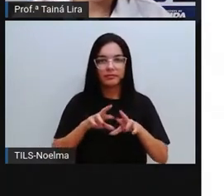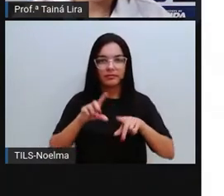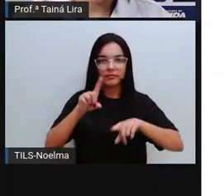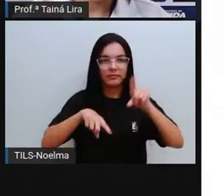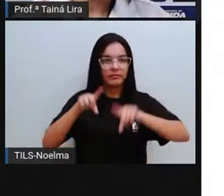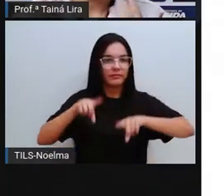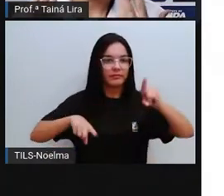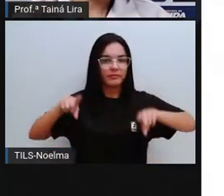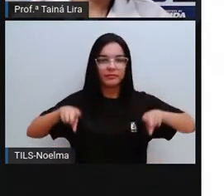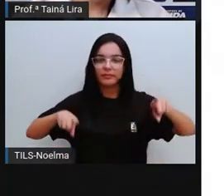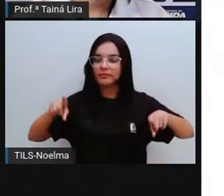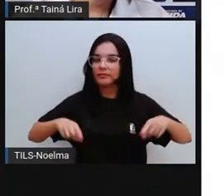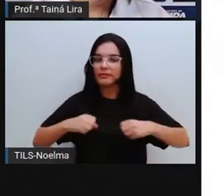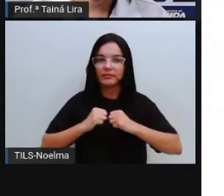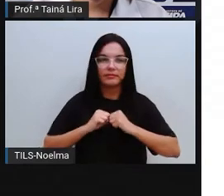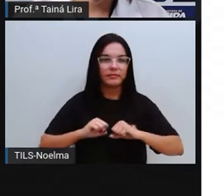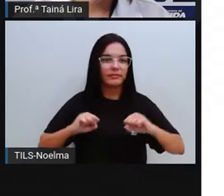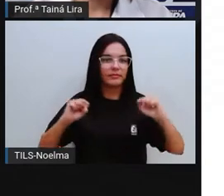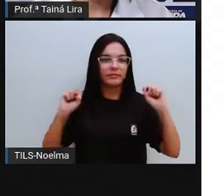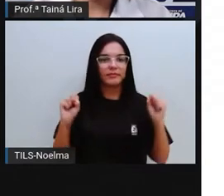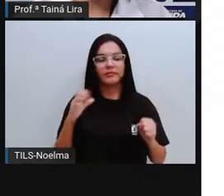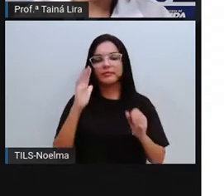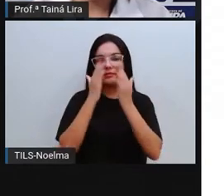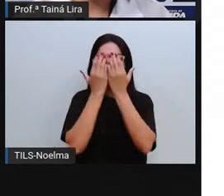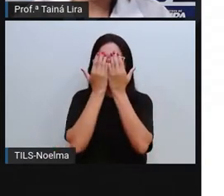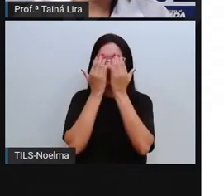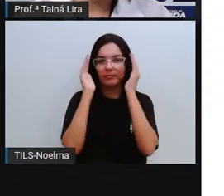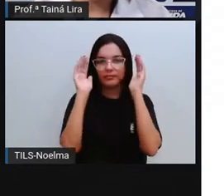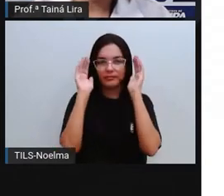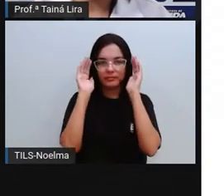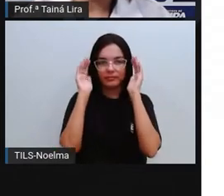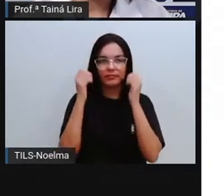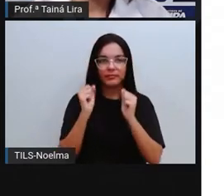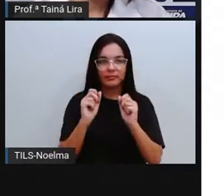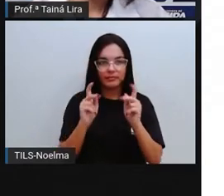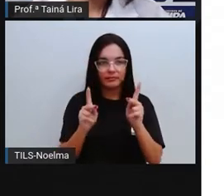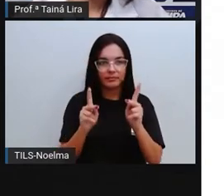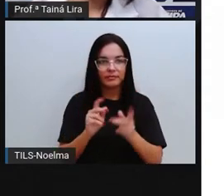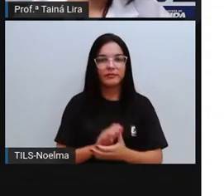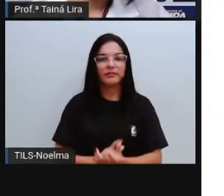grande aí, né? De máscaras. Lembra o que a Pró falou isso?